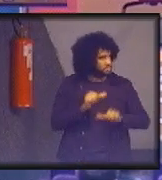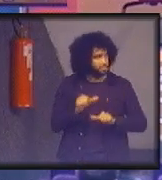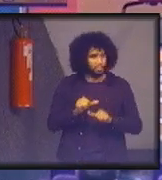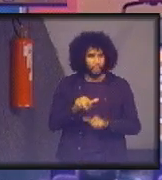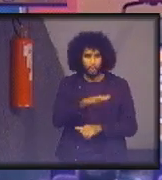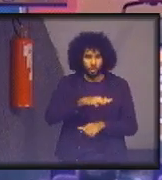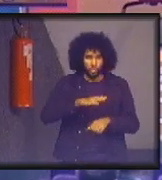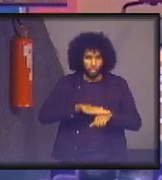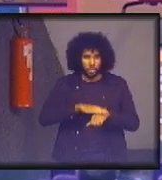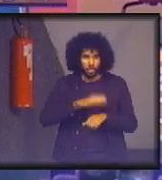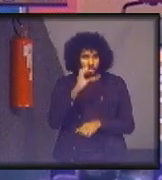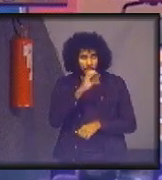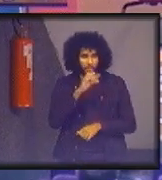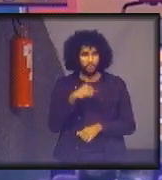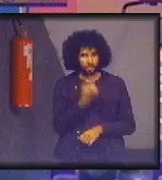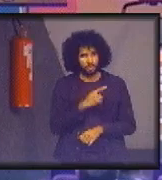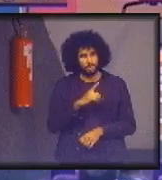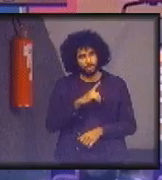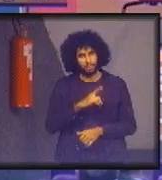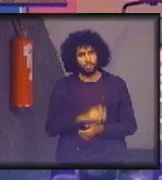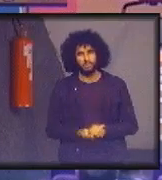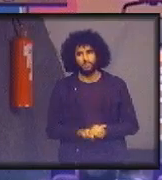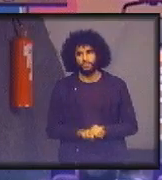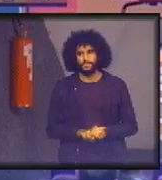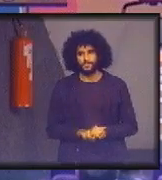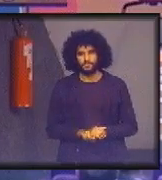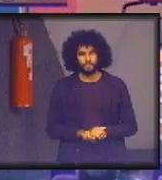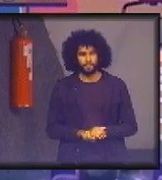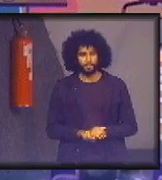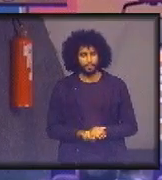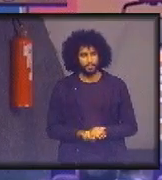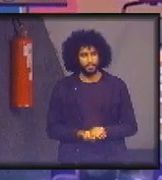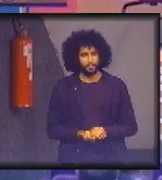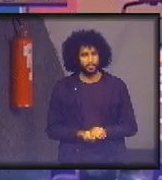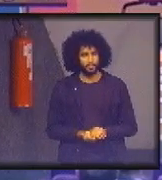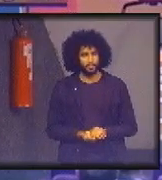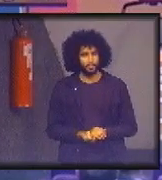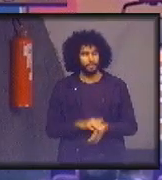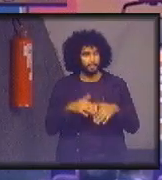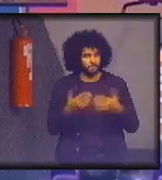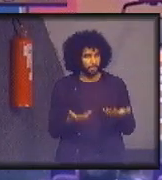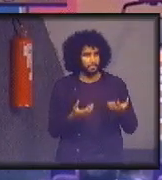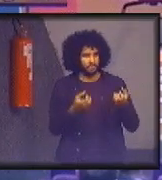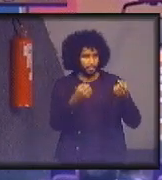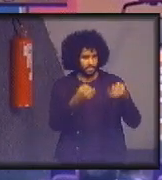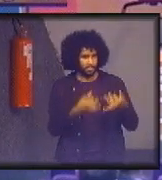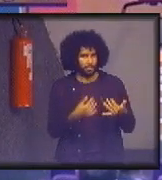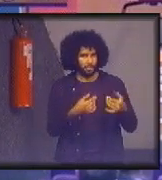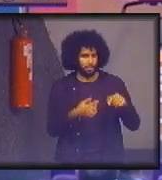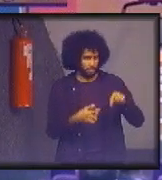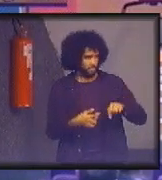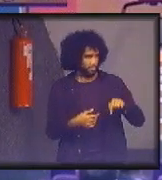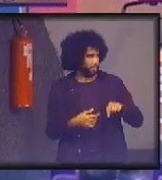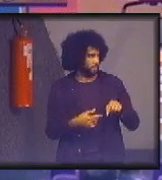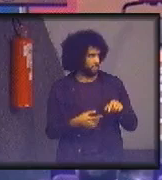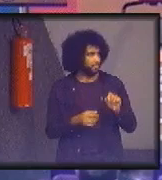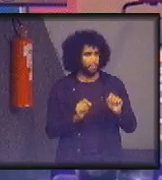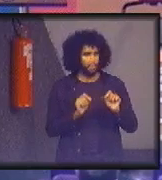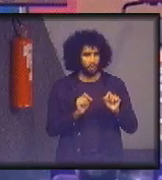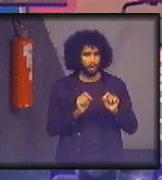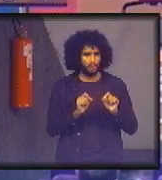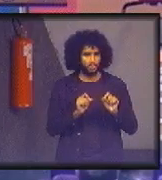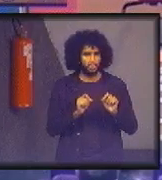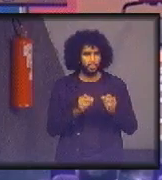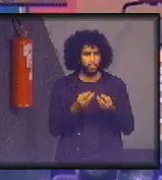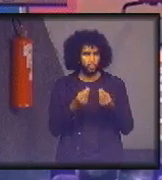de tempo que nós temos. E aí, uma questão que estava se falando aqui sobre eficiência.